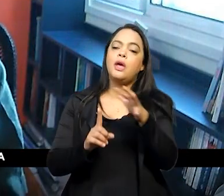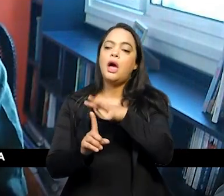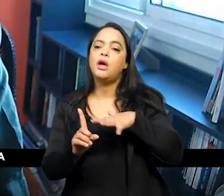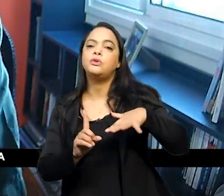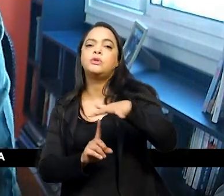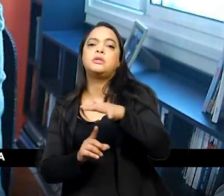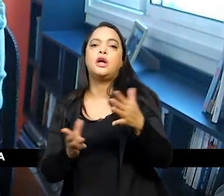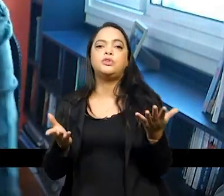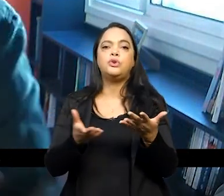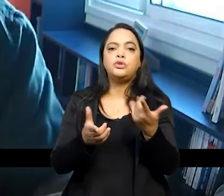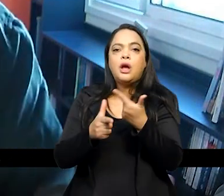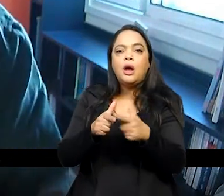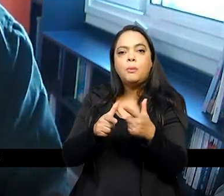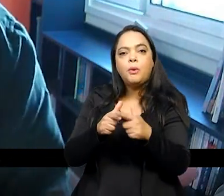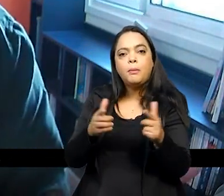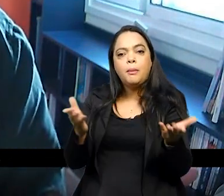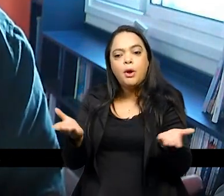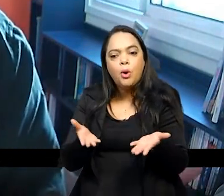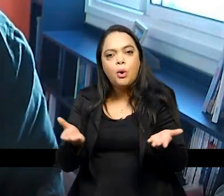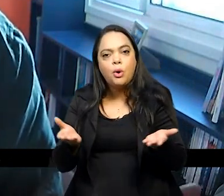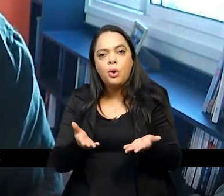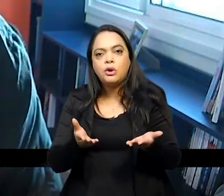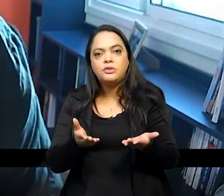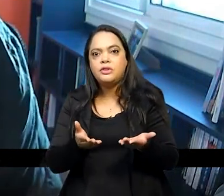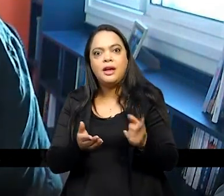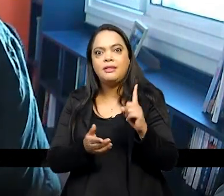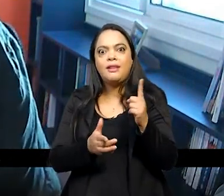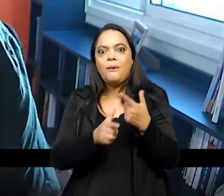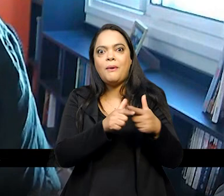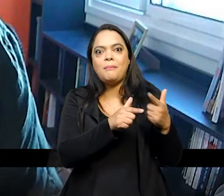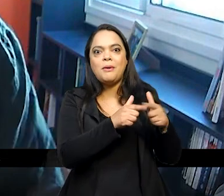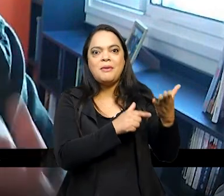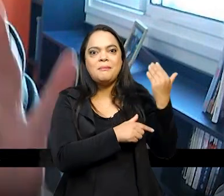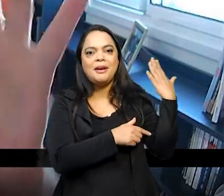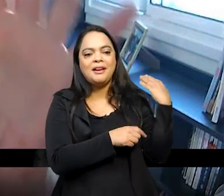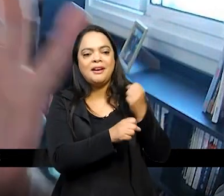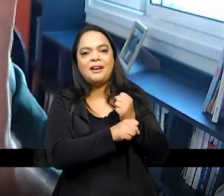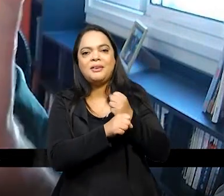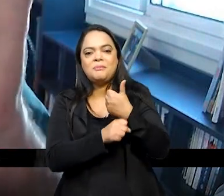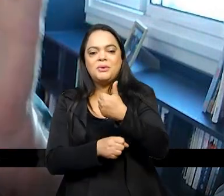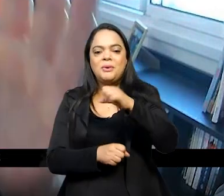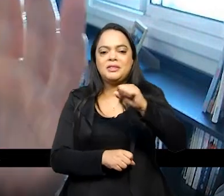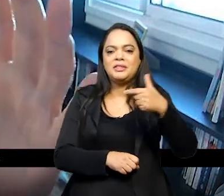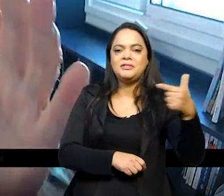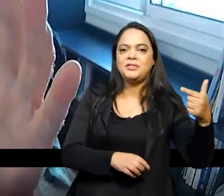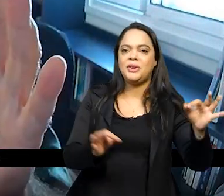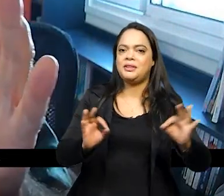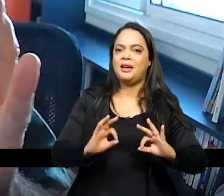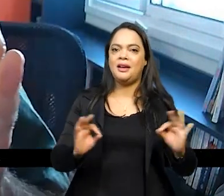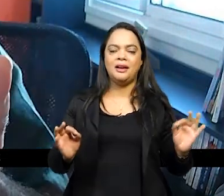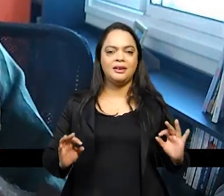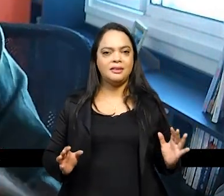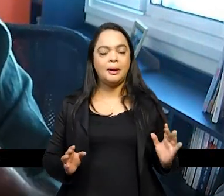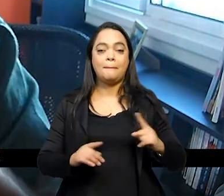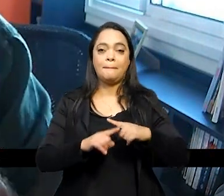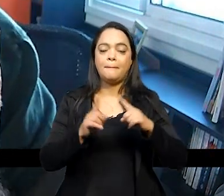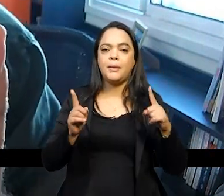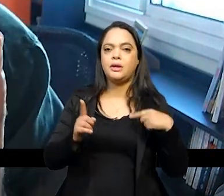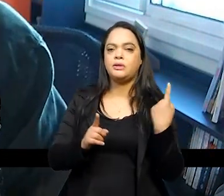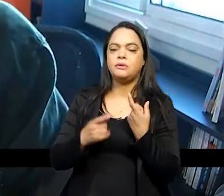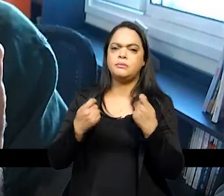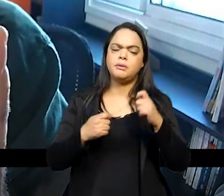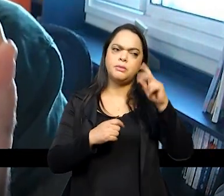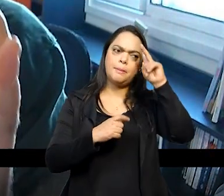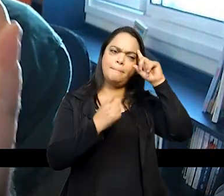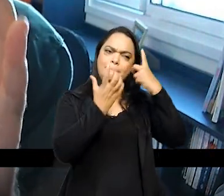isso não é um problema de quem vivia em 1822 na verdade então fica aqui talvez uma inspiração tá é pensar